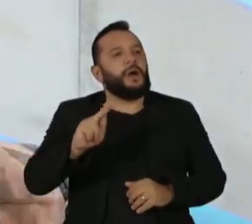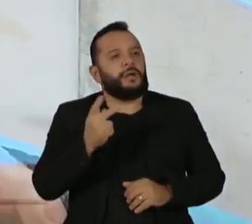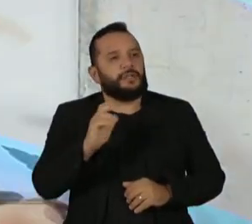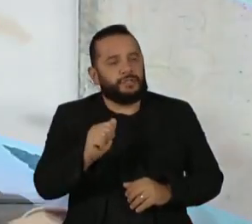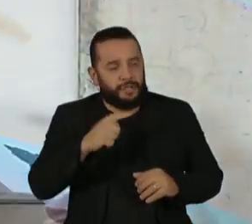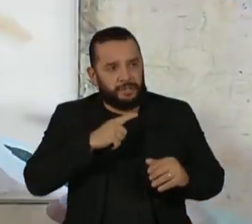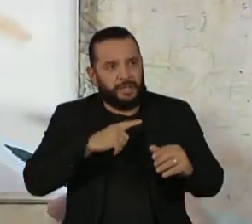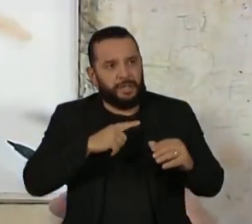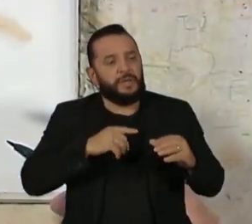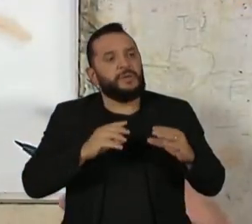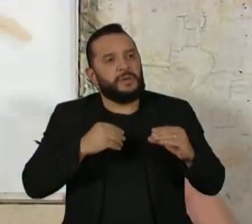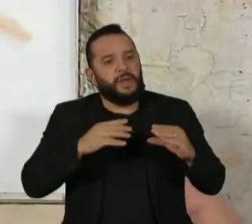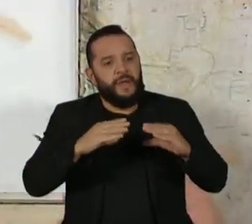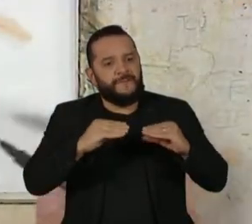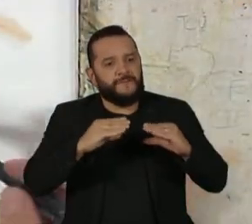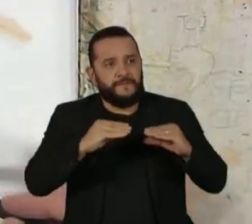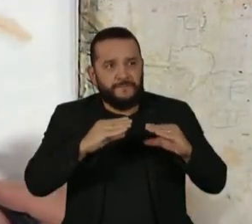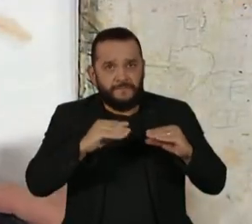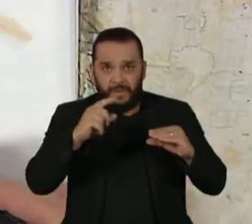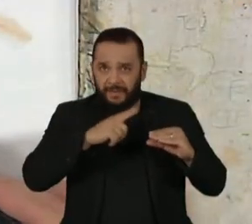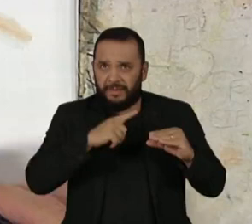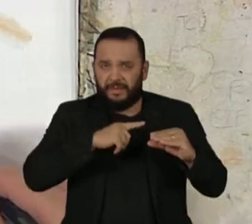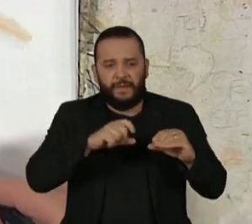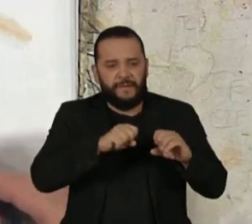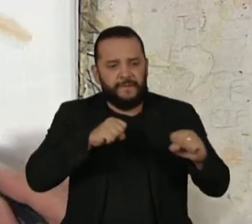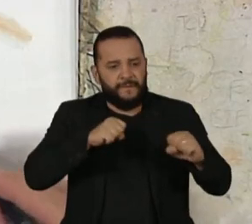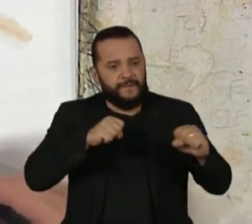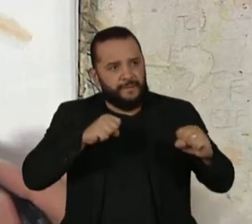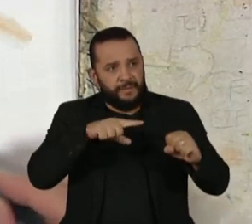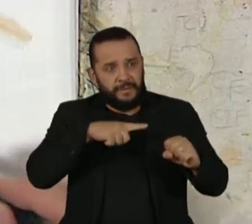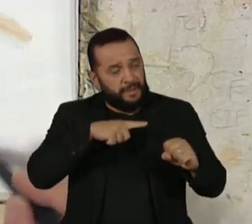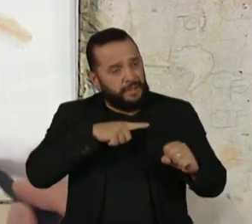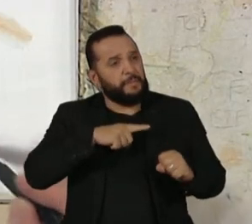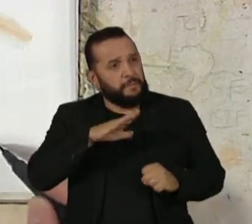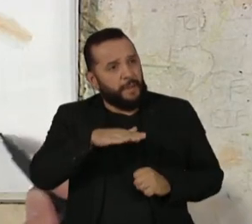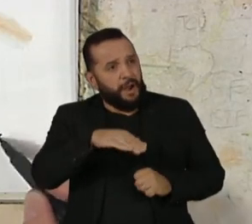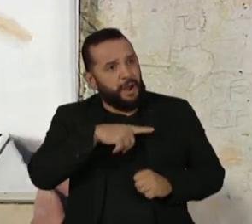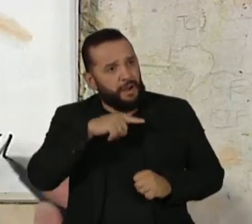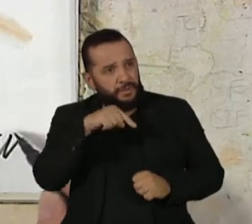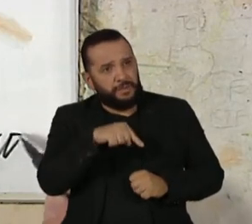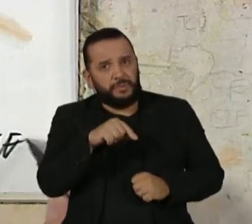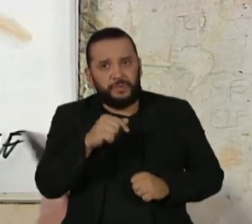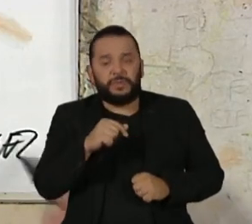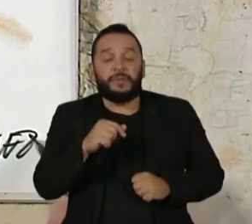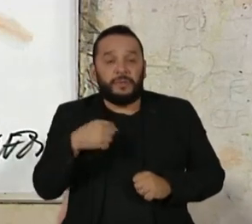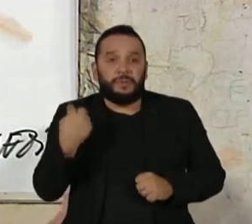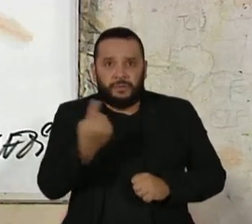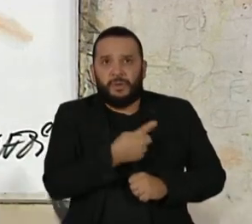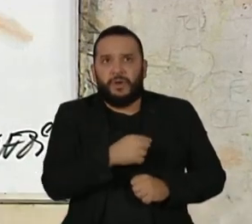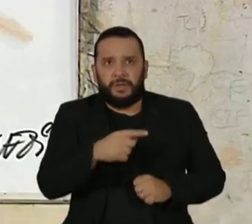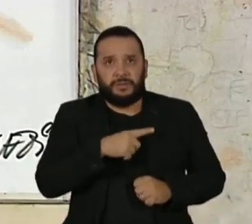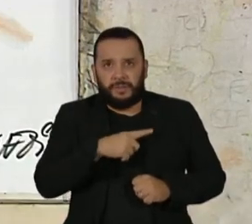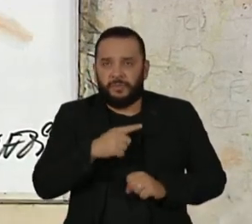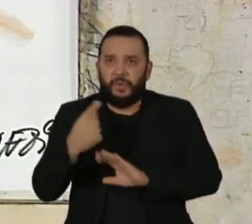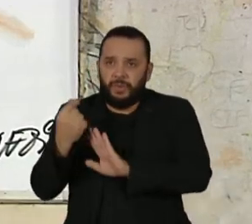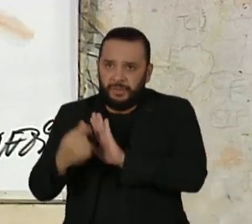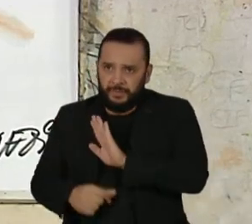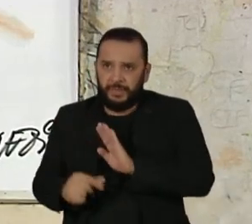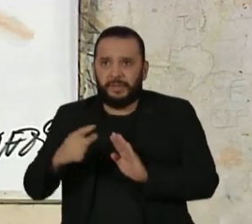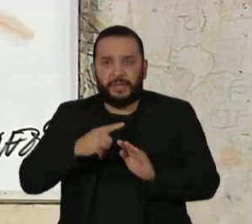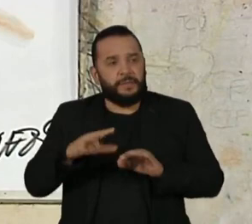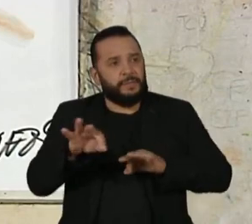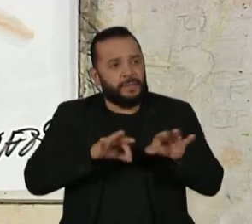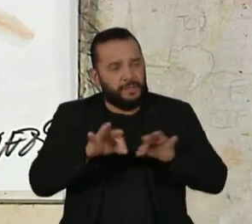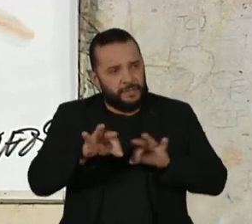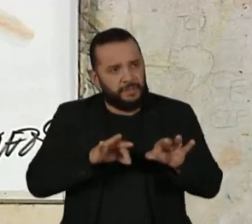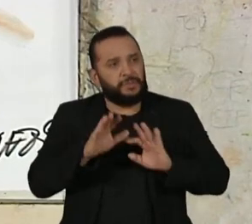produção, nós temos orçamento para isso, tem políticas públicas para implementá-la e, na medida do possível, e tendo orçamento, tendo um bom plano